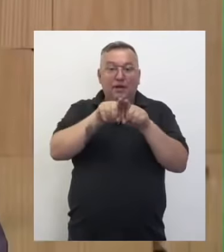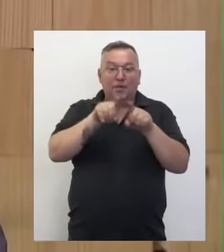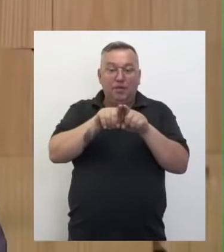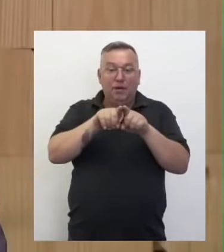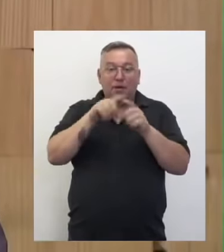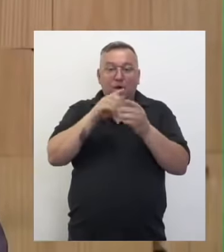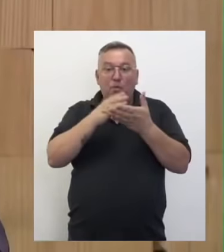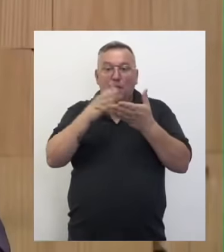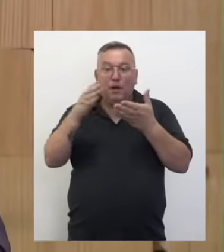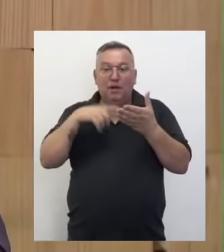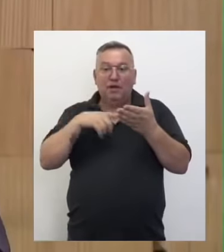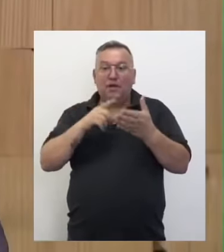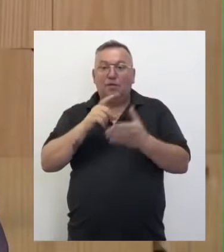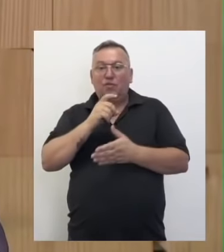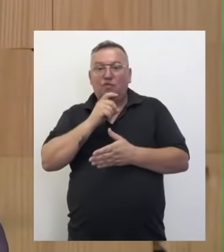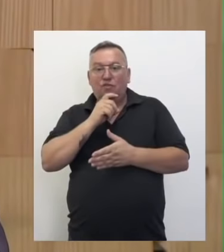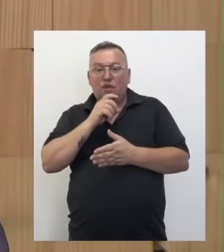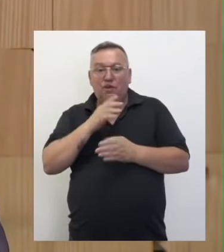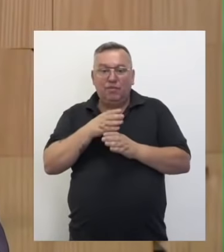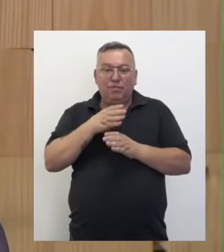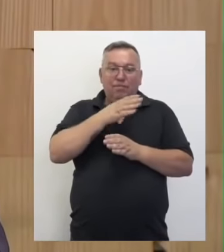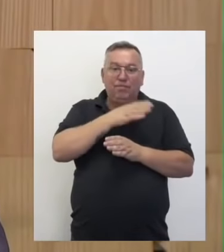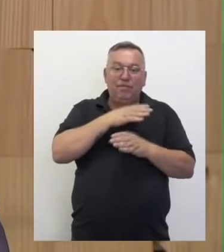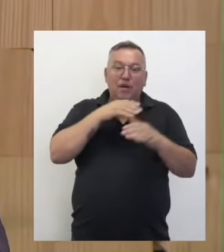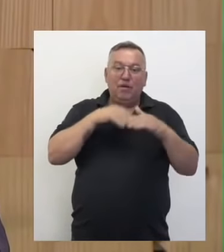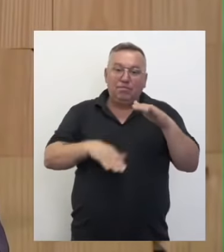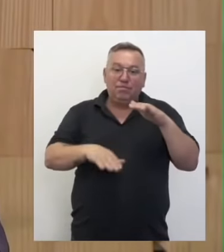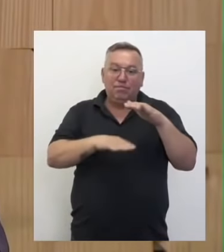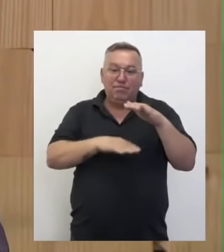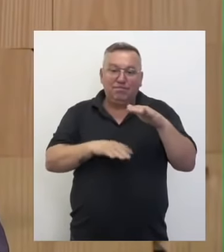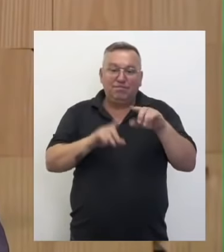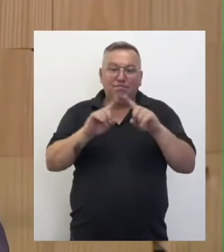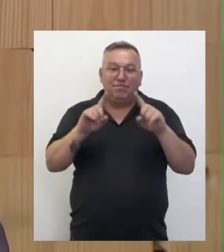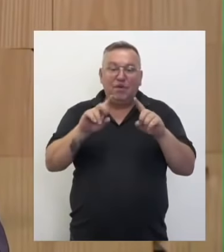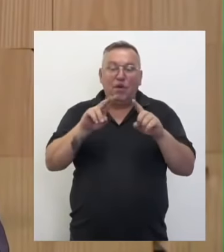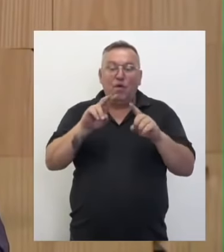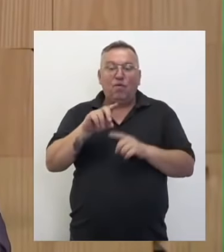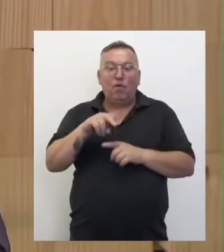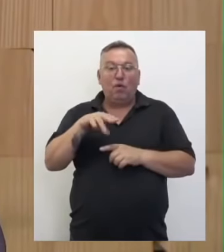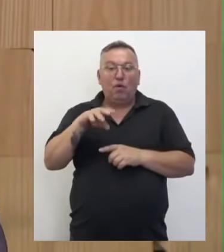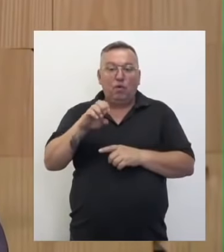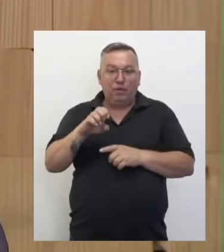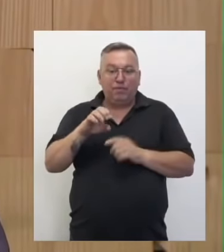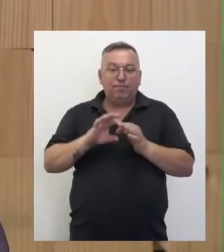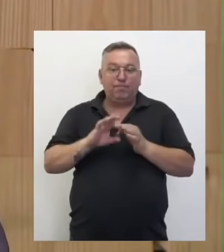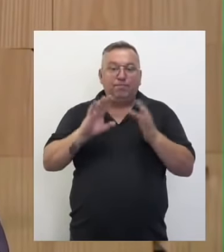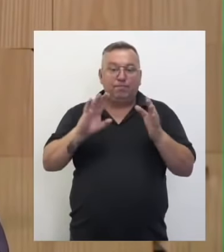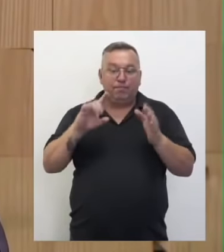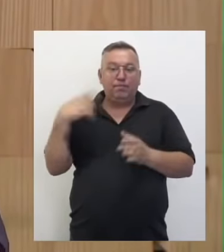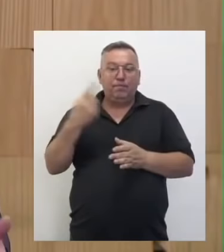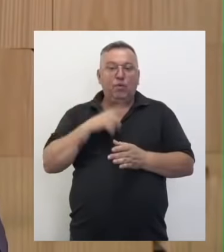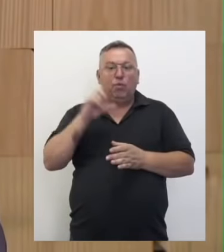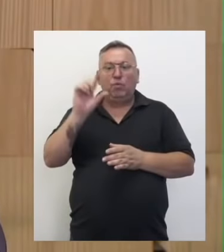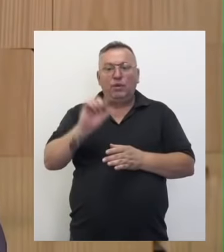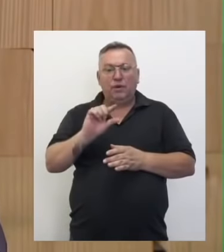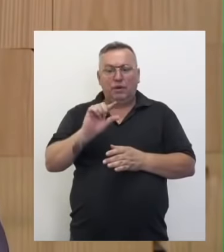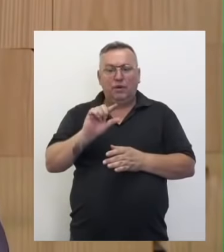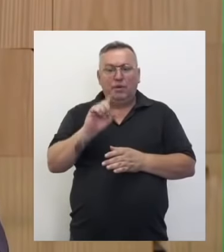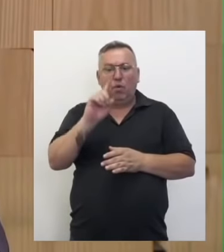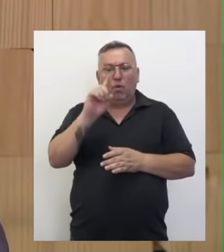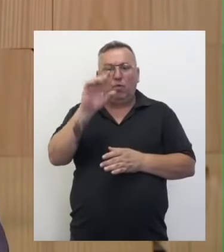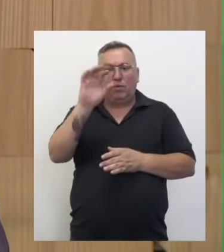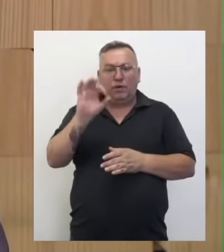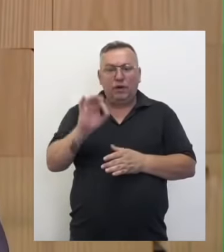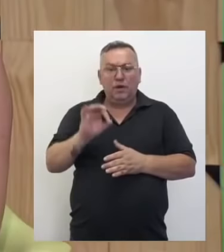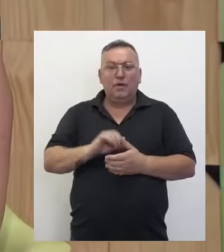parte estão nas geleiras, parte são águas subterrâneas. Então, é um volume realmente disponível de água muito pequeno, em torno de 1% que